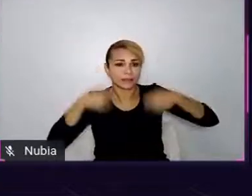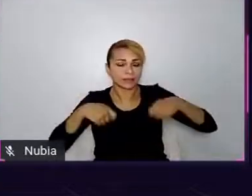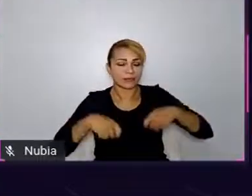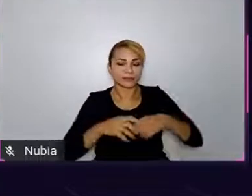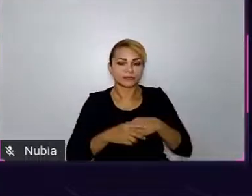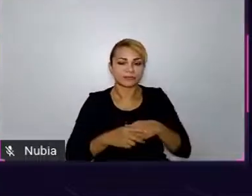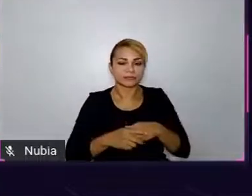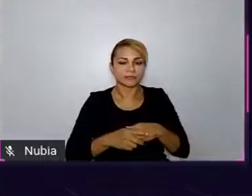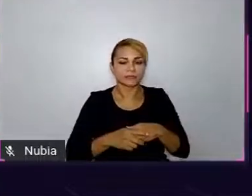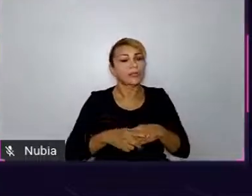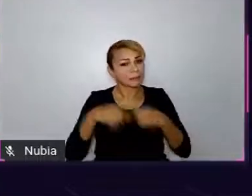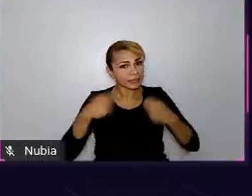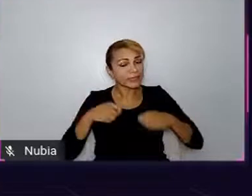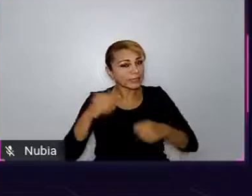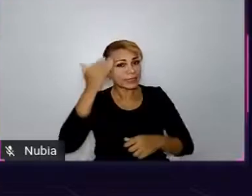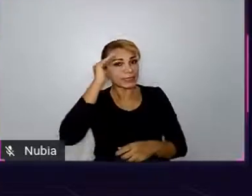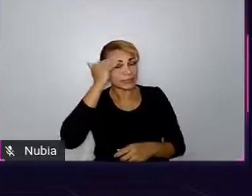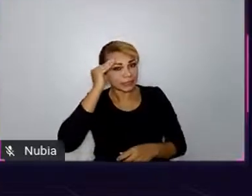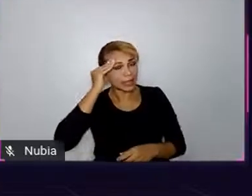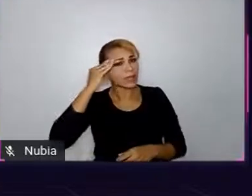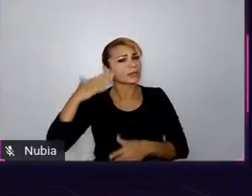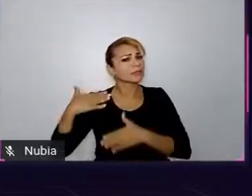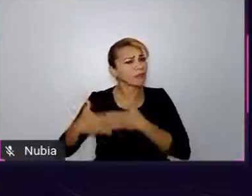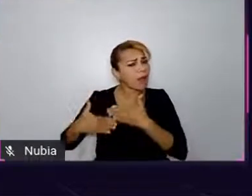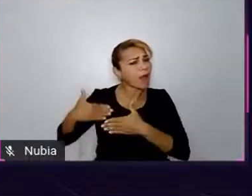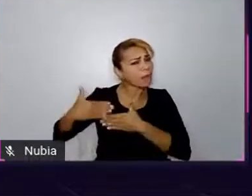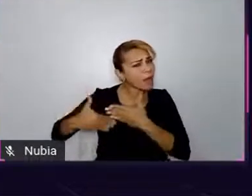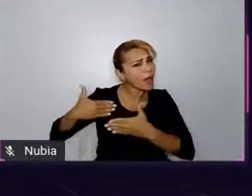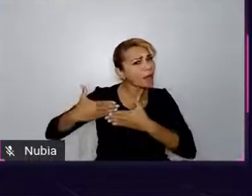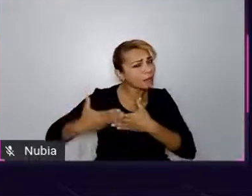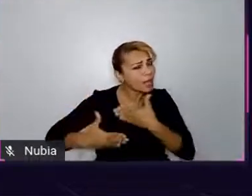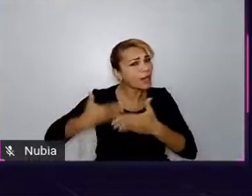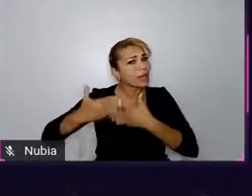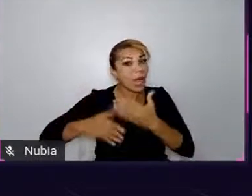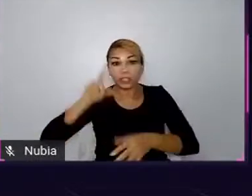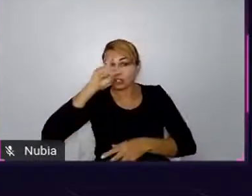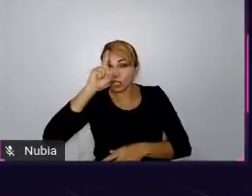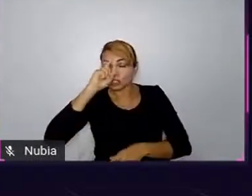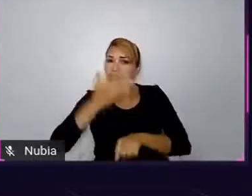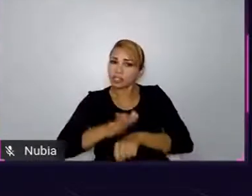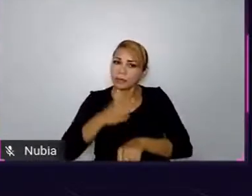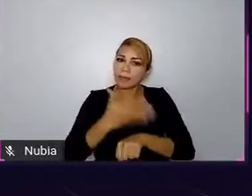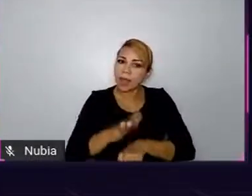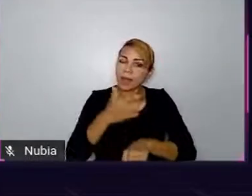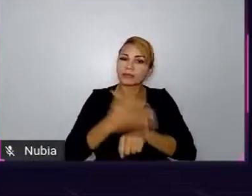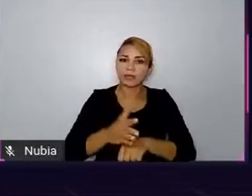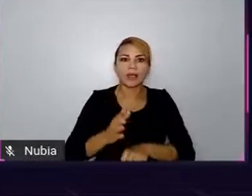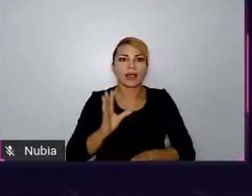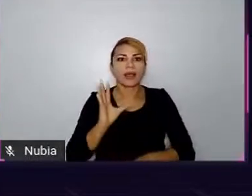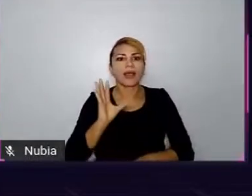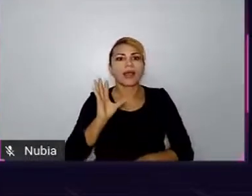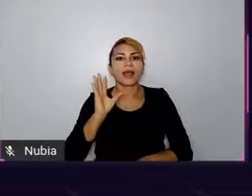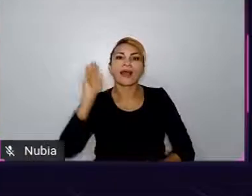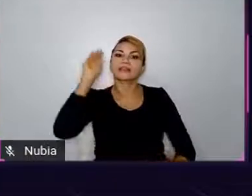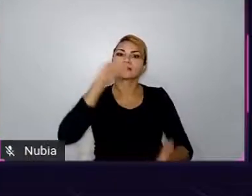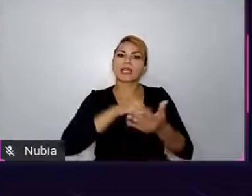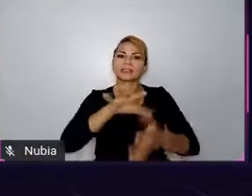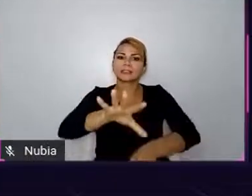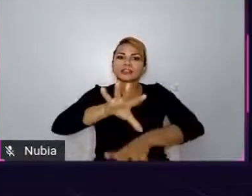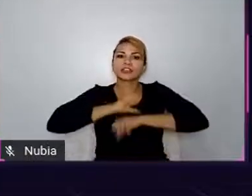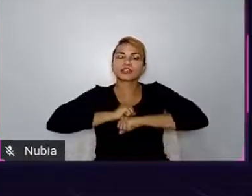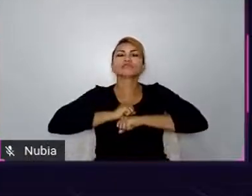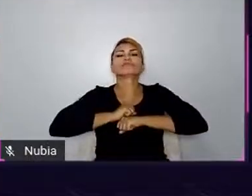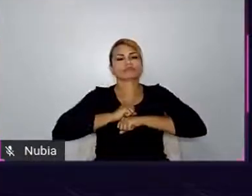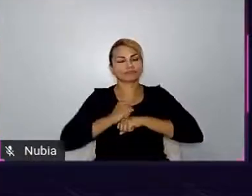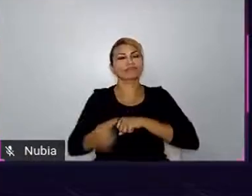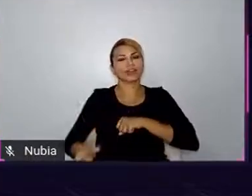tem que entender que isso leva muito tempo. Praticar isso no dia a dia, nossa, até internalizar isso e você, né, conseguir pôr em